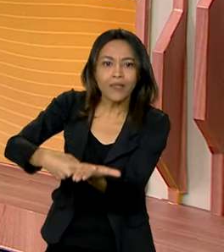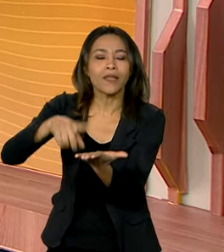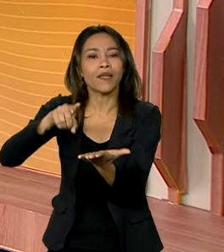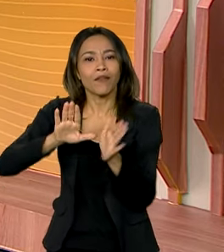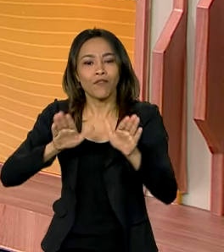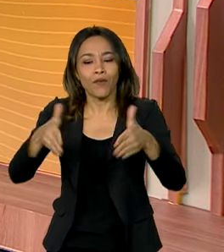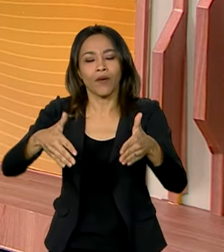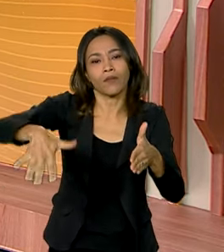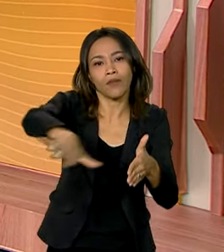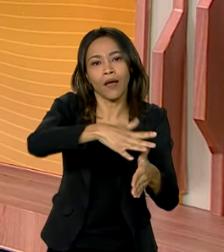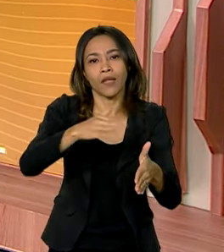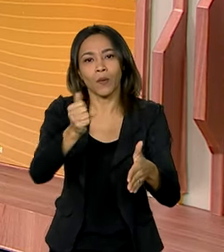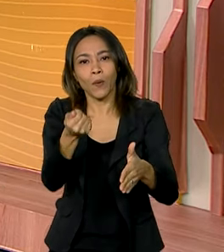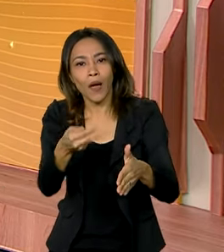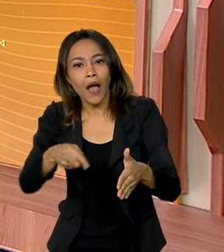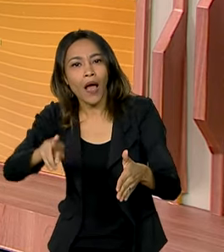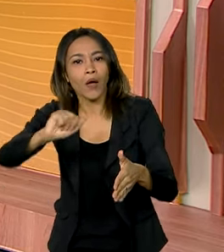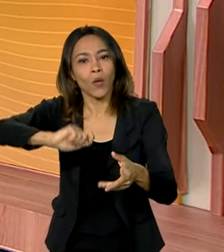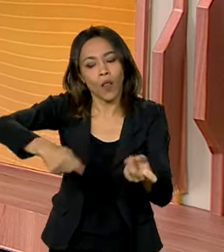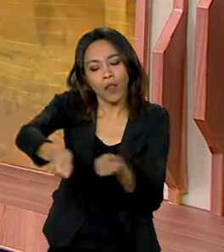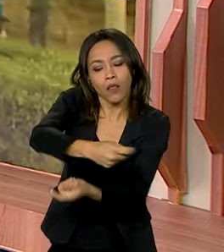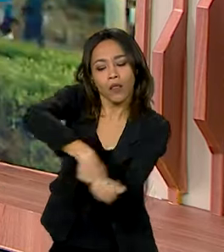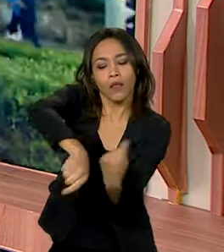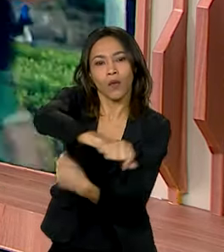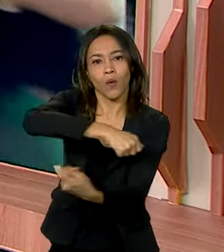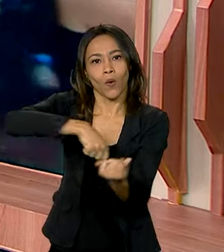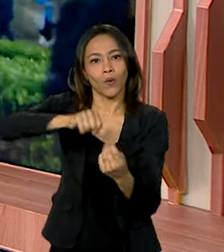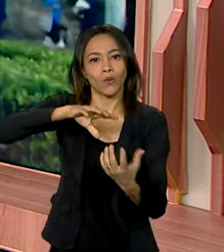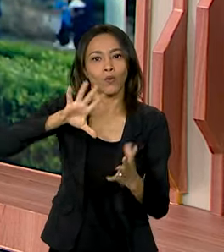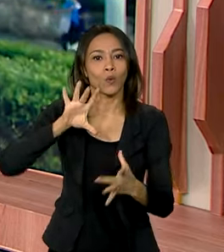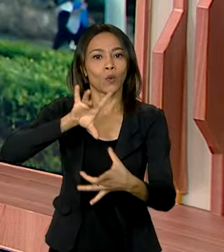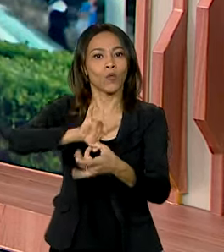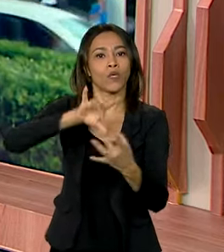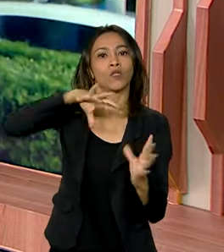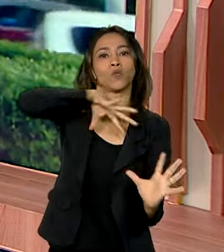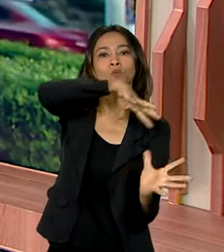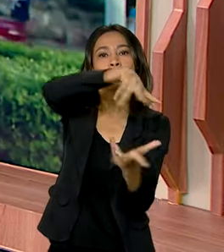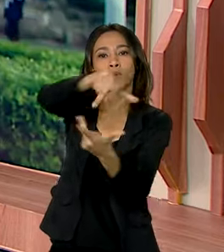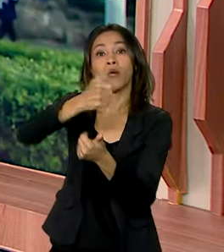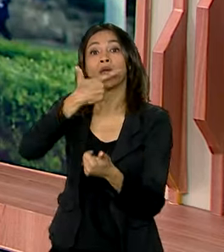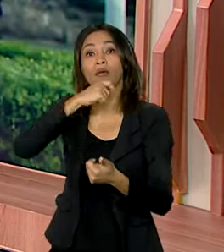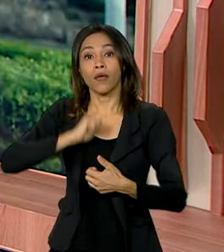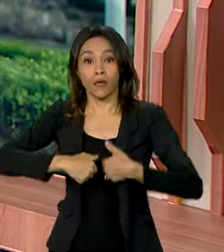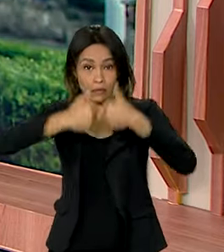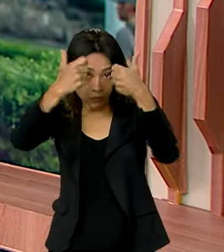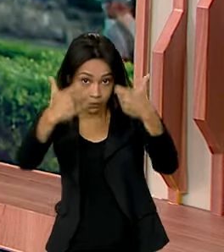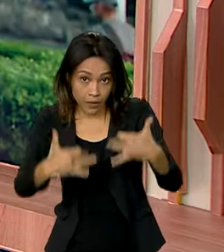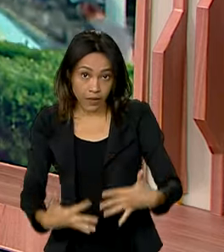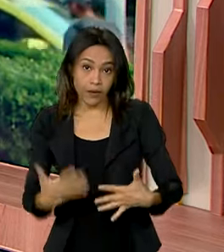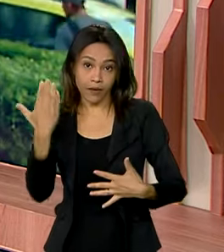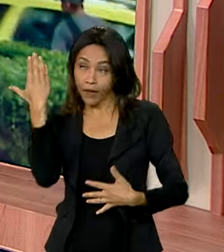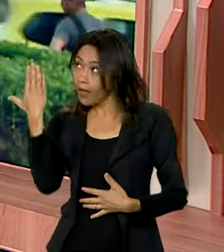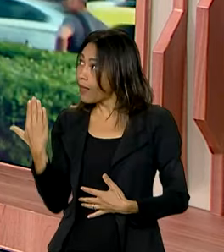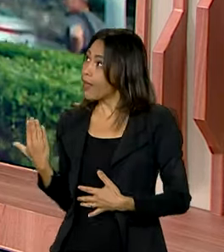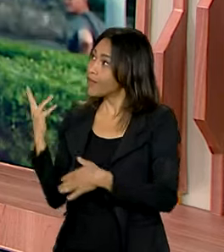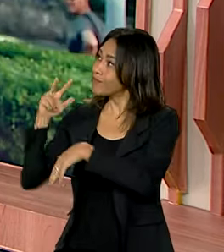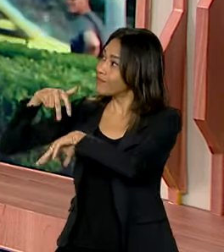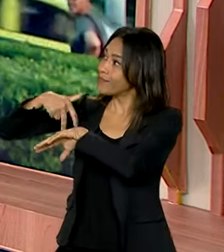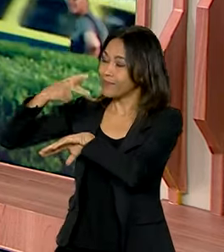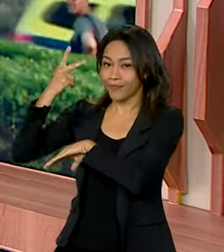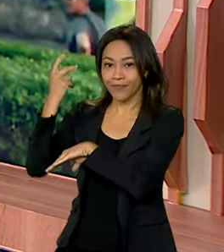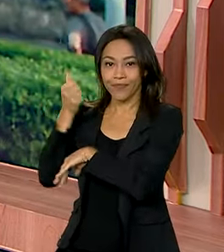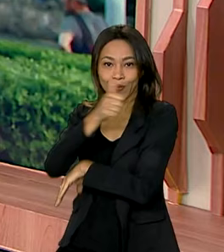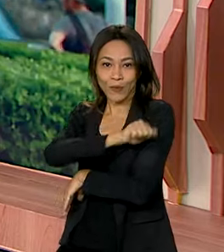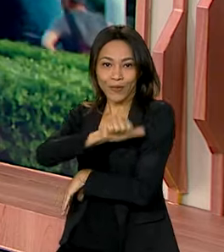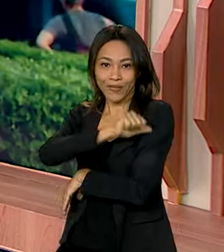o agronegócio brasileiro no cenário internacional. Quem tem os detalhes para a gente do Rio de Janeiro ao vivo é a repórter Cláudia Boiunga. Bom dia,